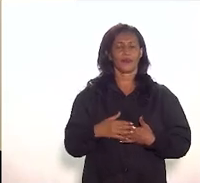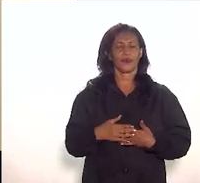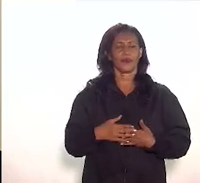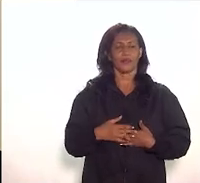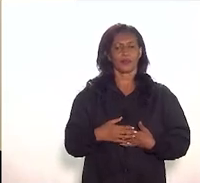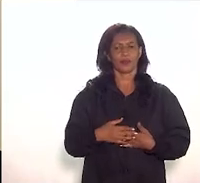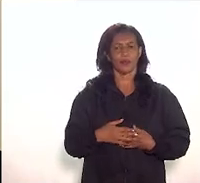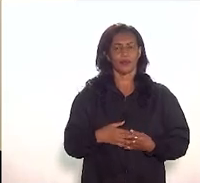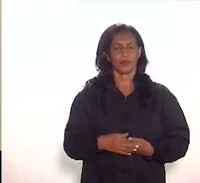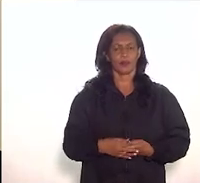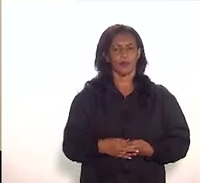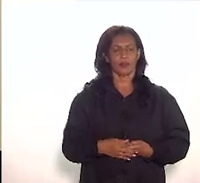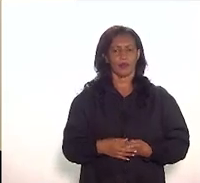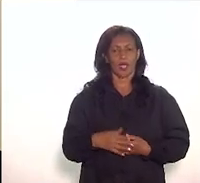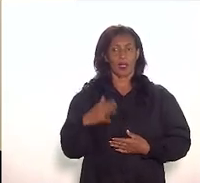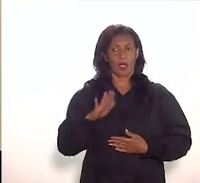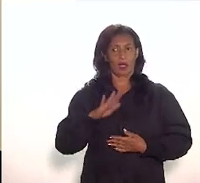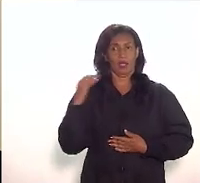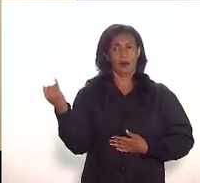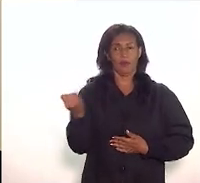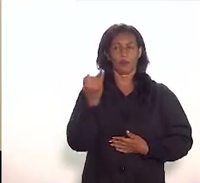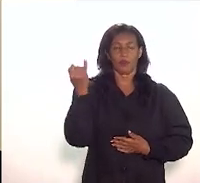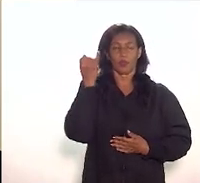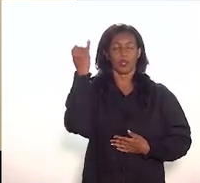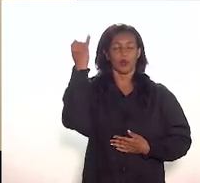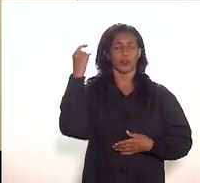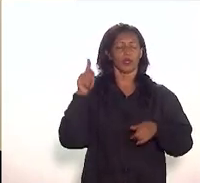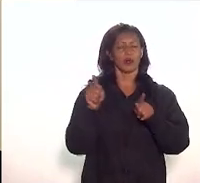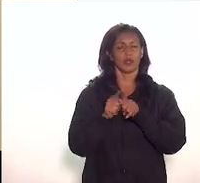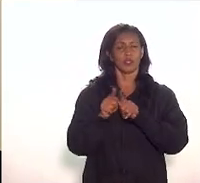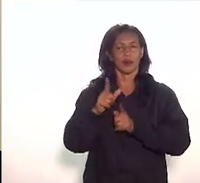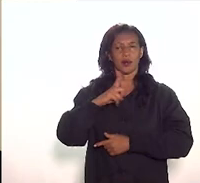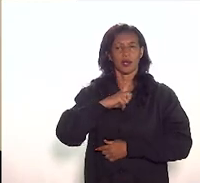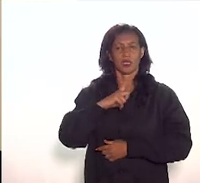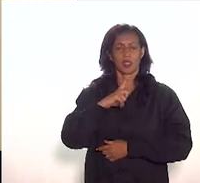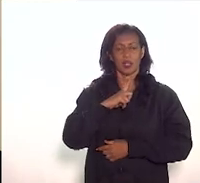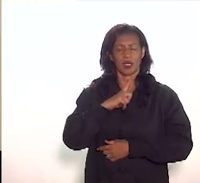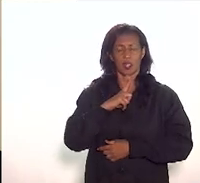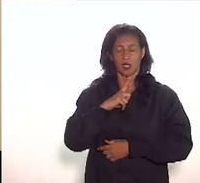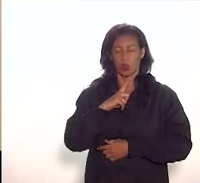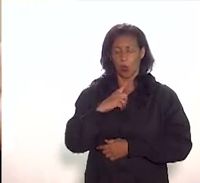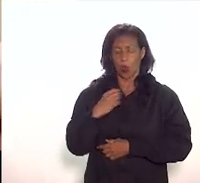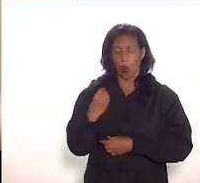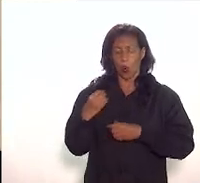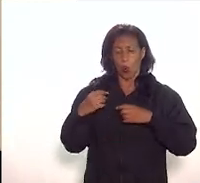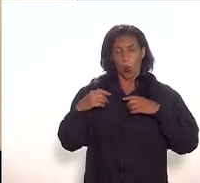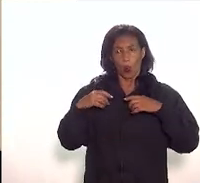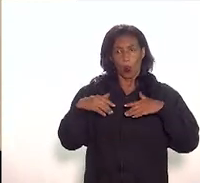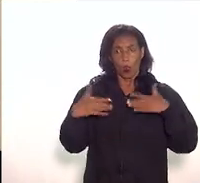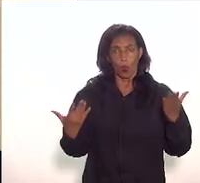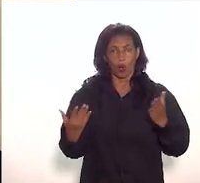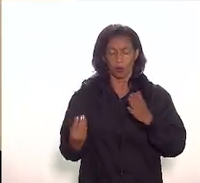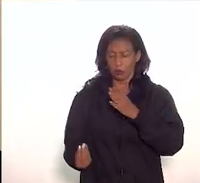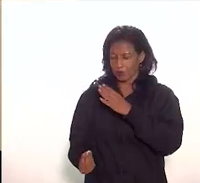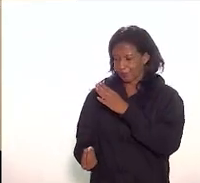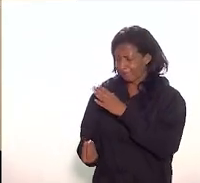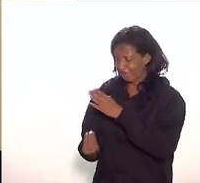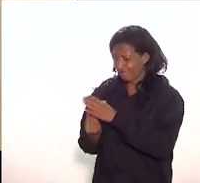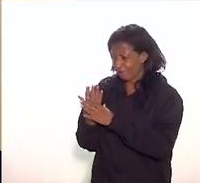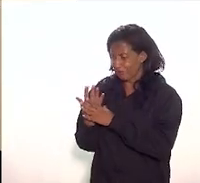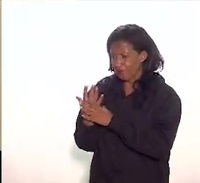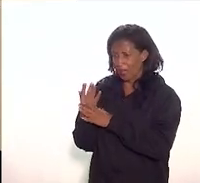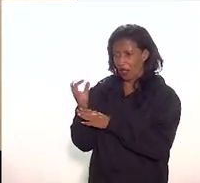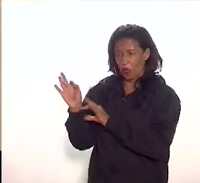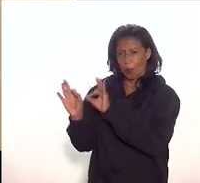é fundamental que tenhamos quando criamos um projeto que a gente tenha a perspectiva